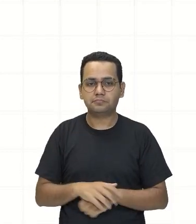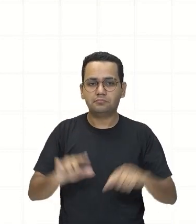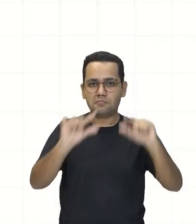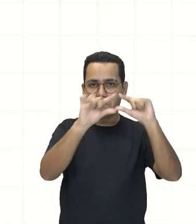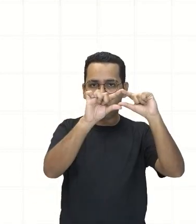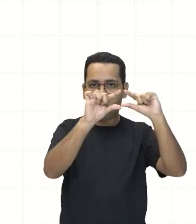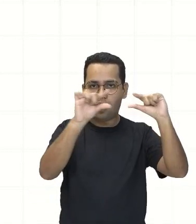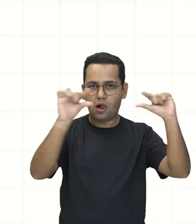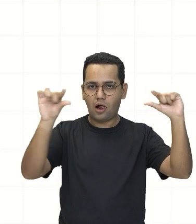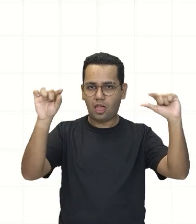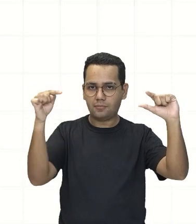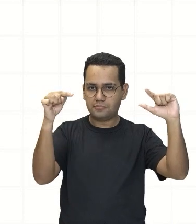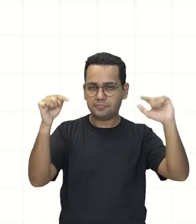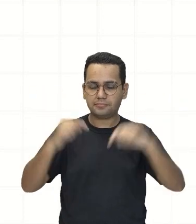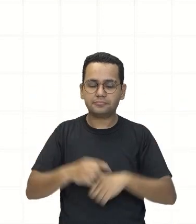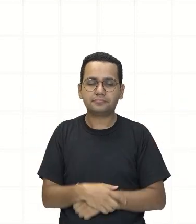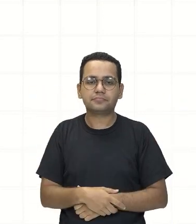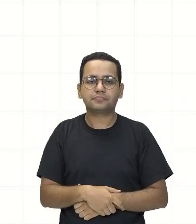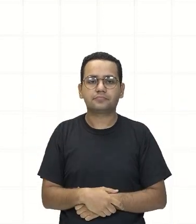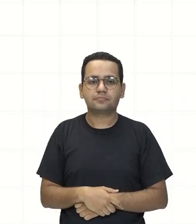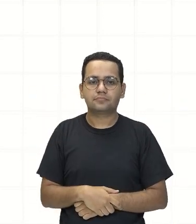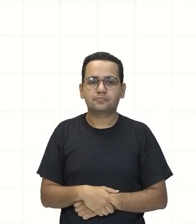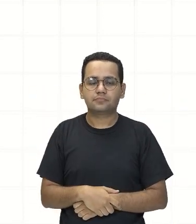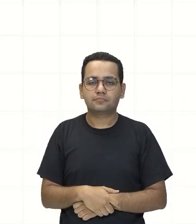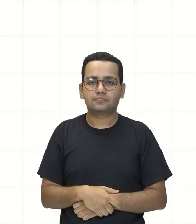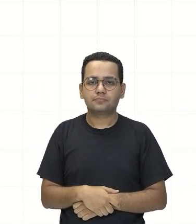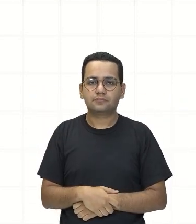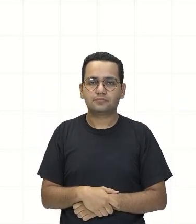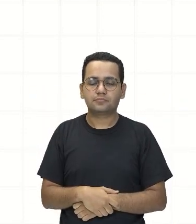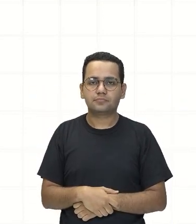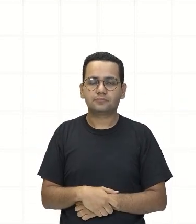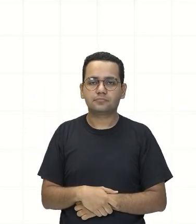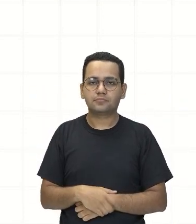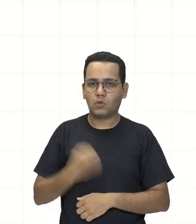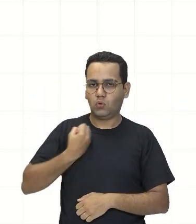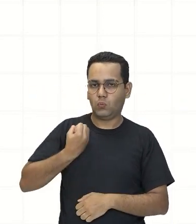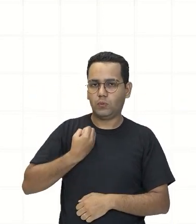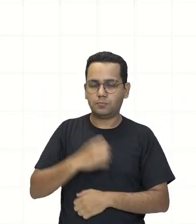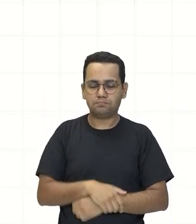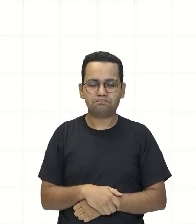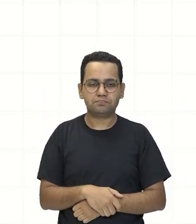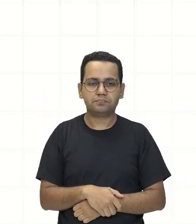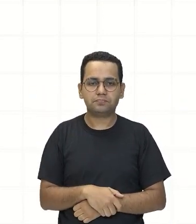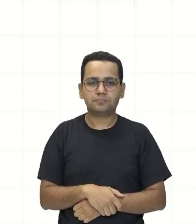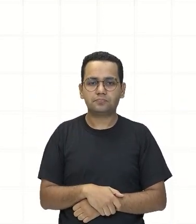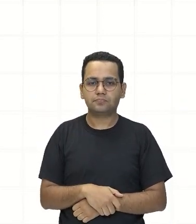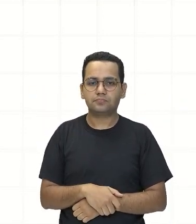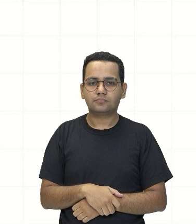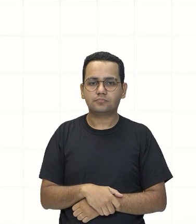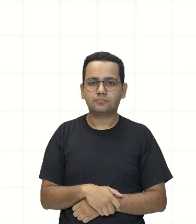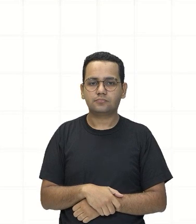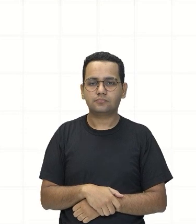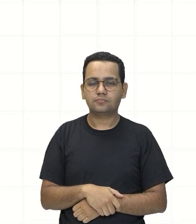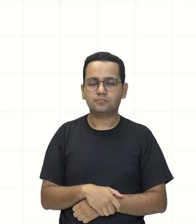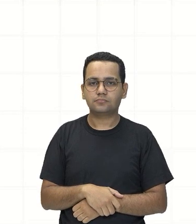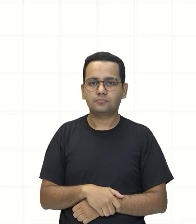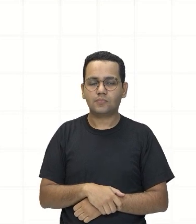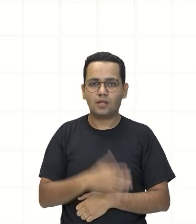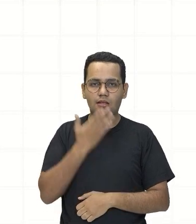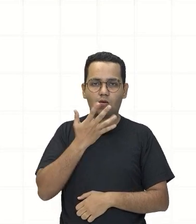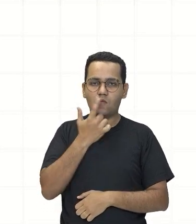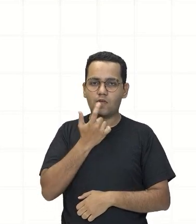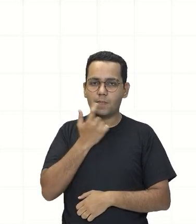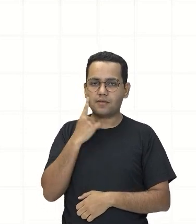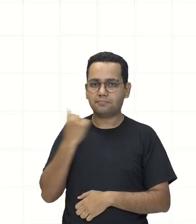quero subtrair 2,4 Vezes 10 Elevado a 3 Menos 5,6